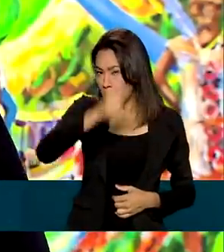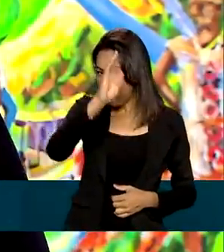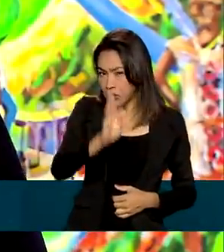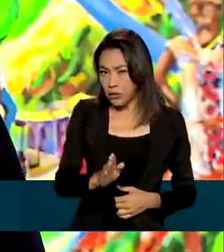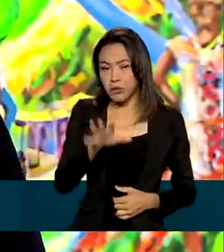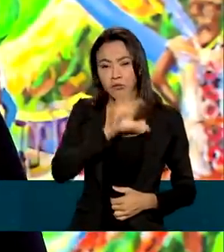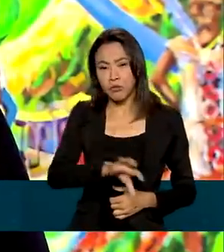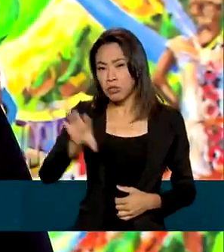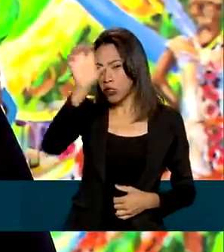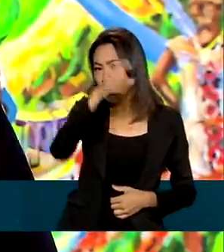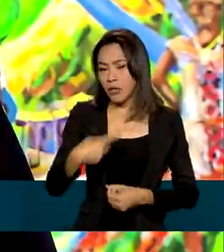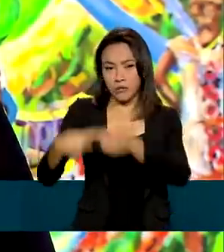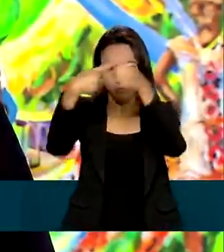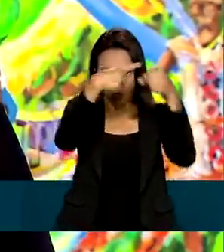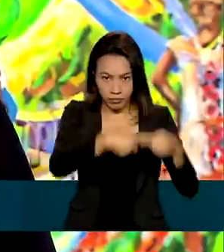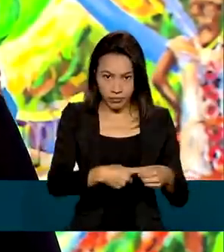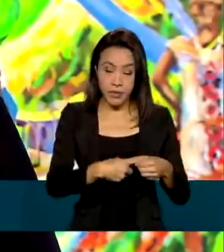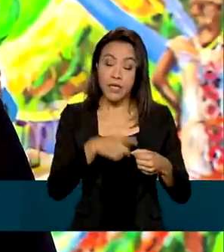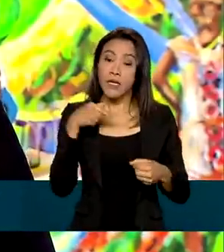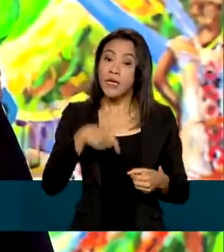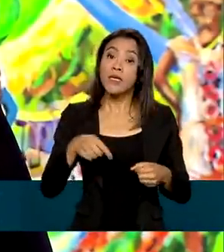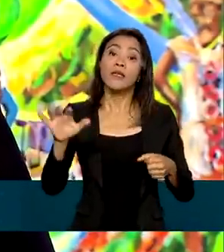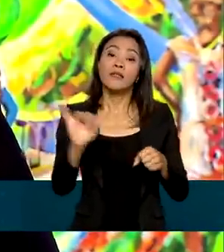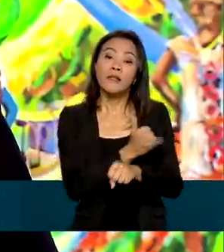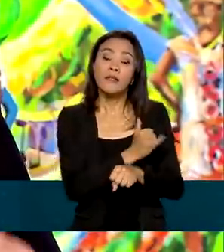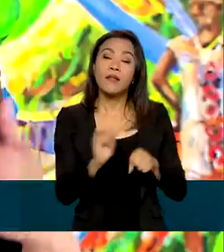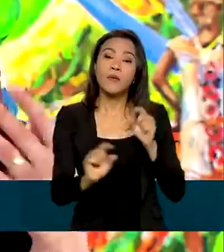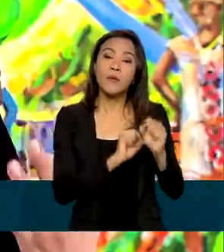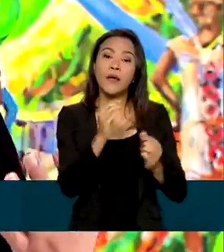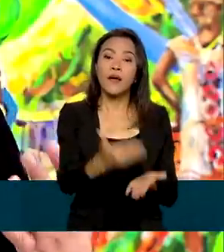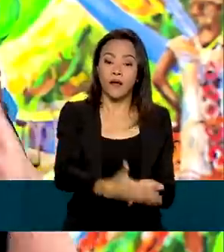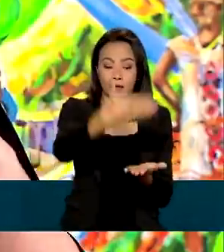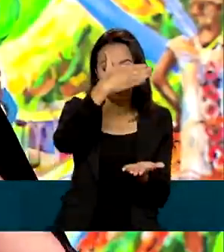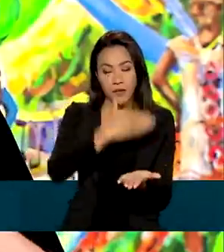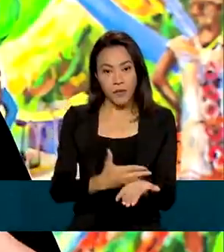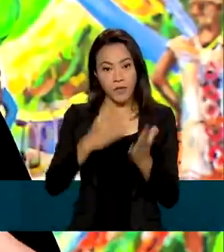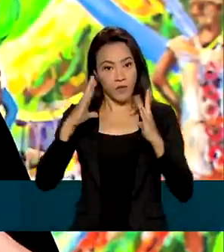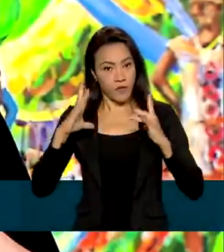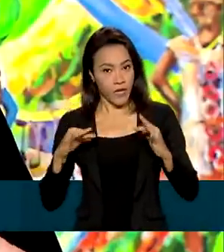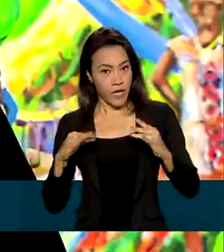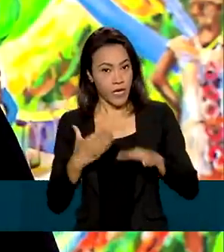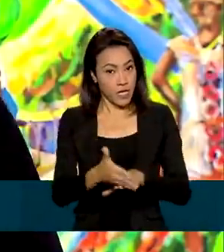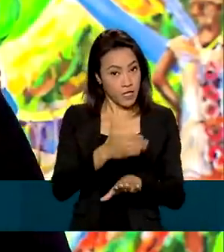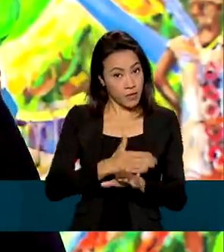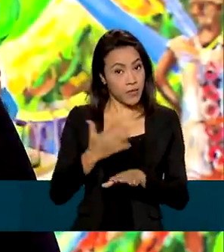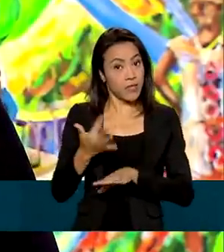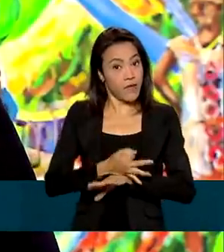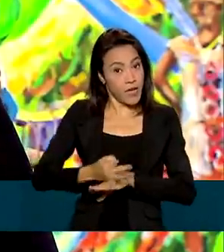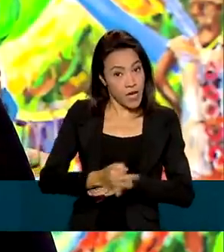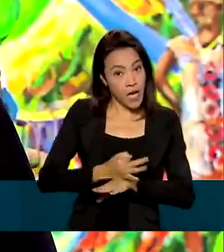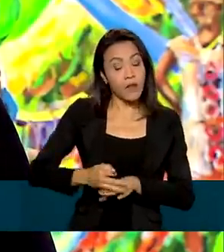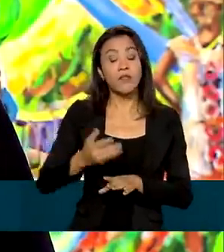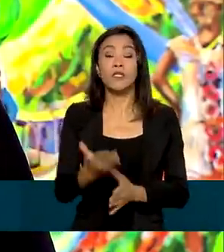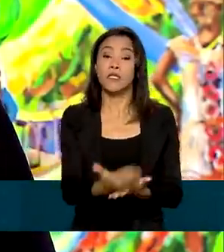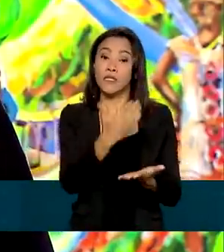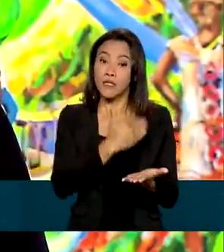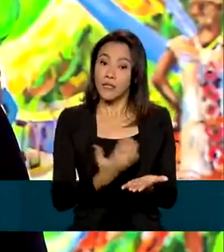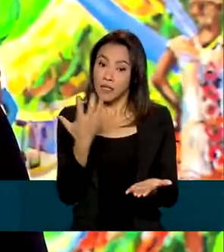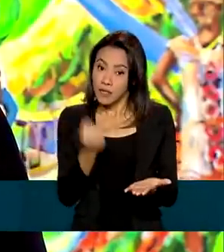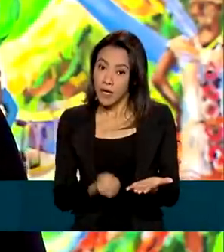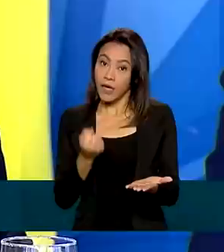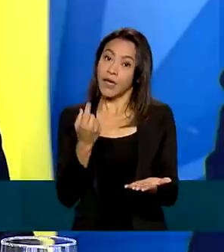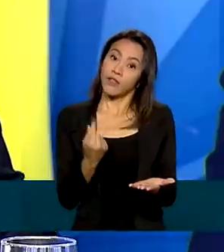estadual ou municipal. Entre as medidas estão a antecipação de férias, antecipação de feriados e o saque adiantado de